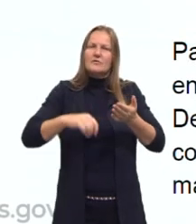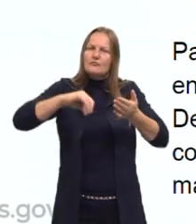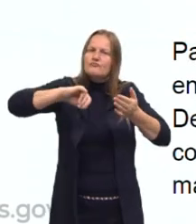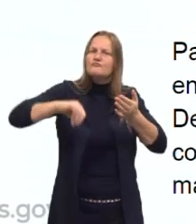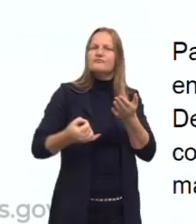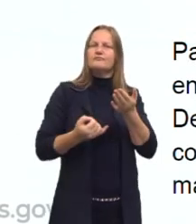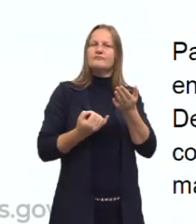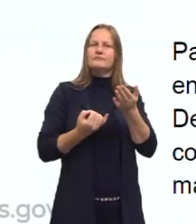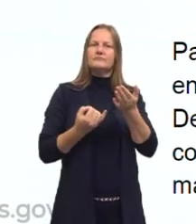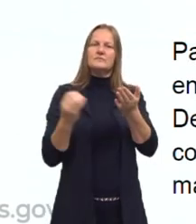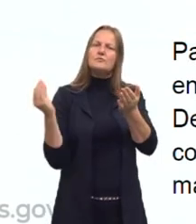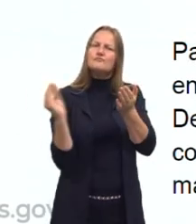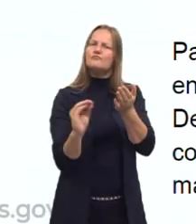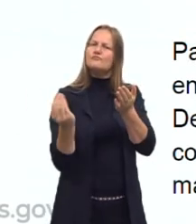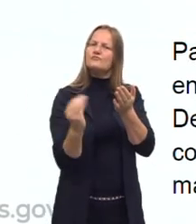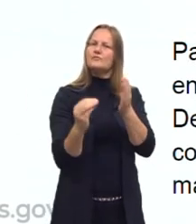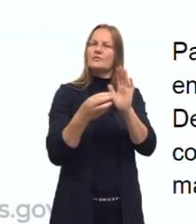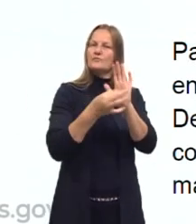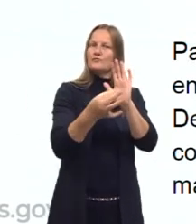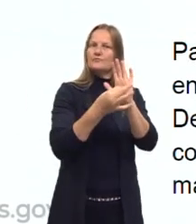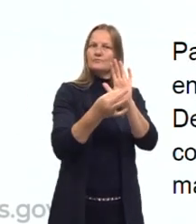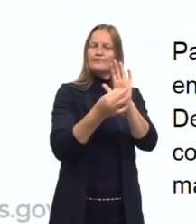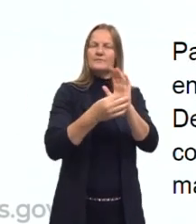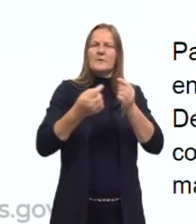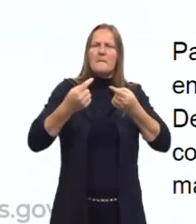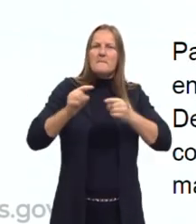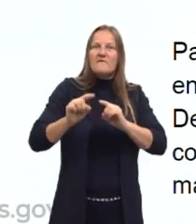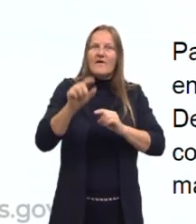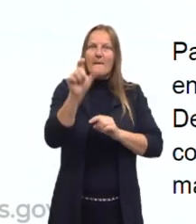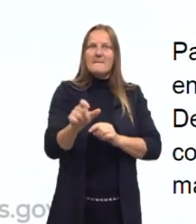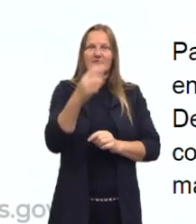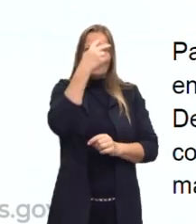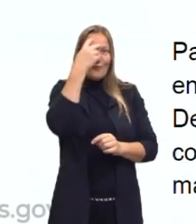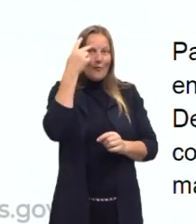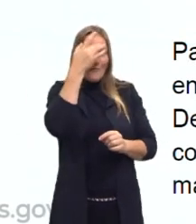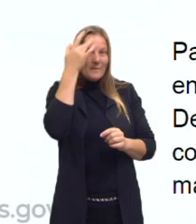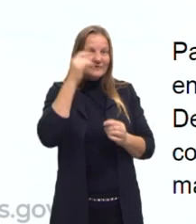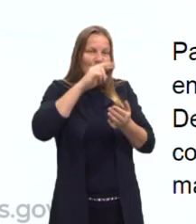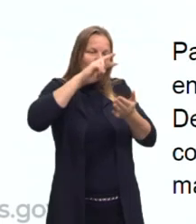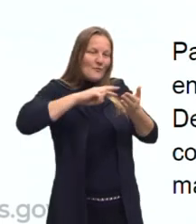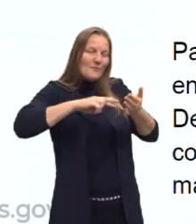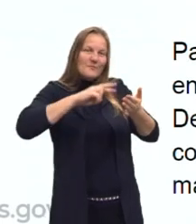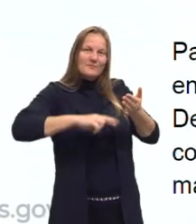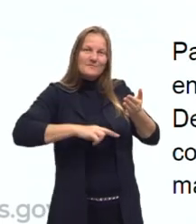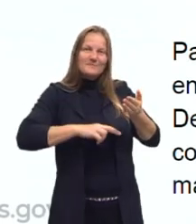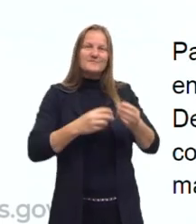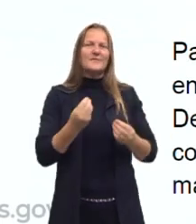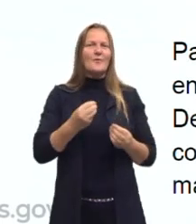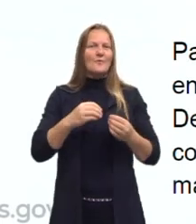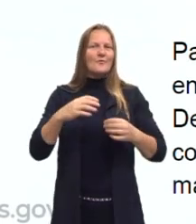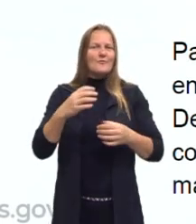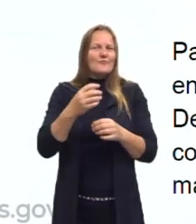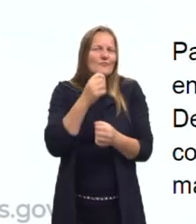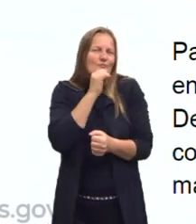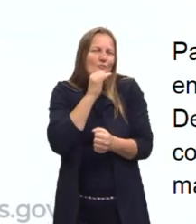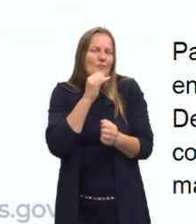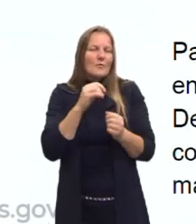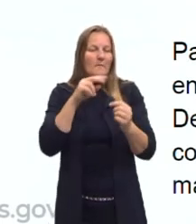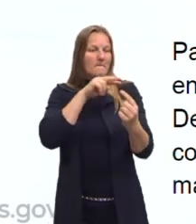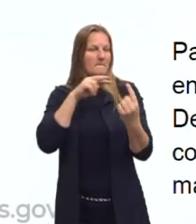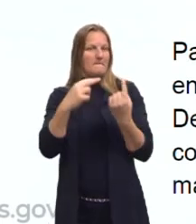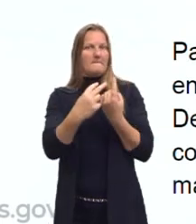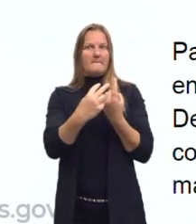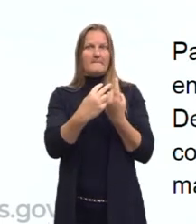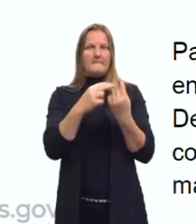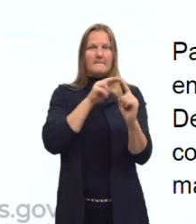usar para provocar alguma coisa ali no seu leitor. De maneira que ele tome alguma posição.